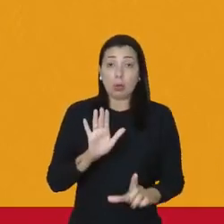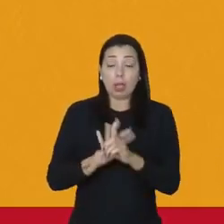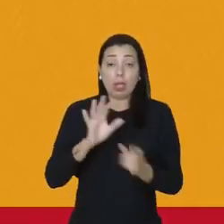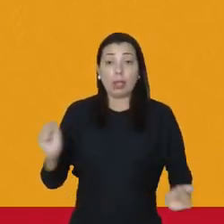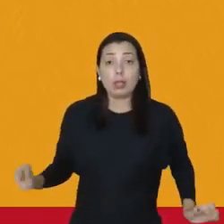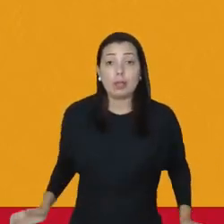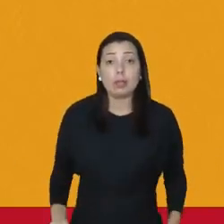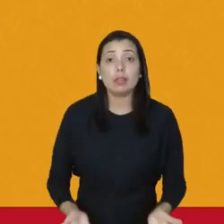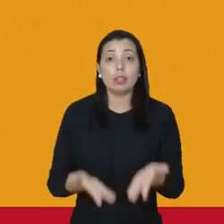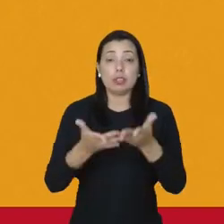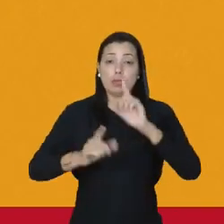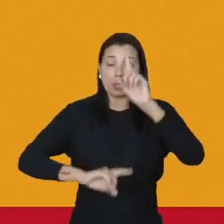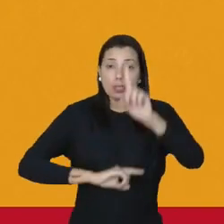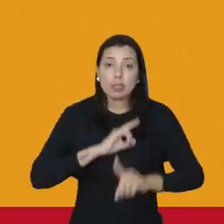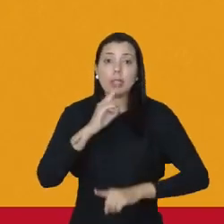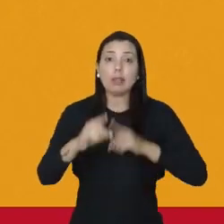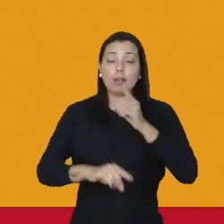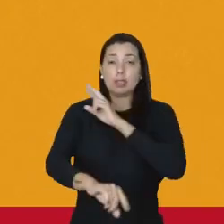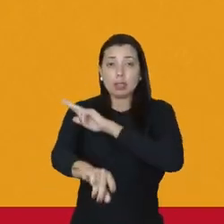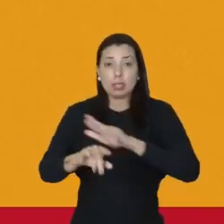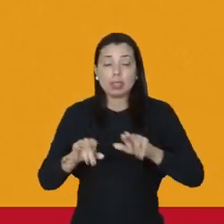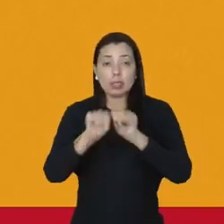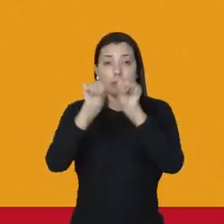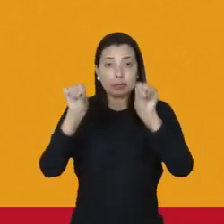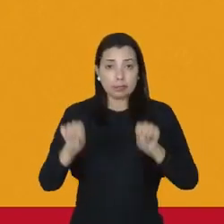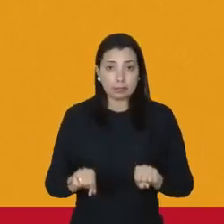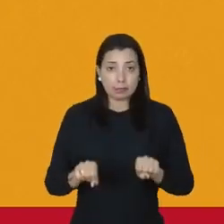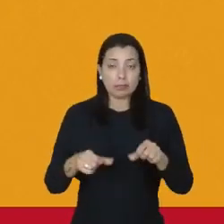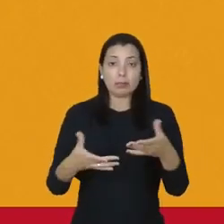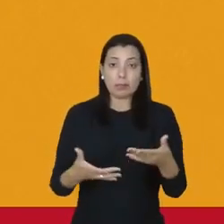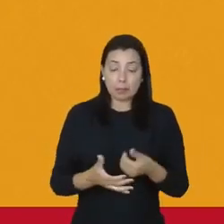iniciativas que avancem sobre o racismo sistêmico.